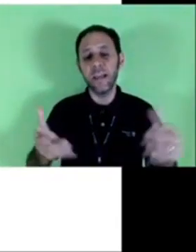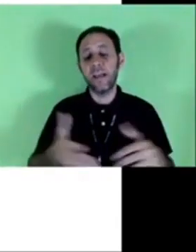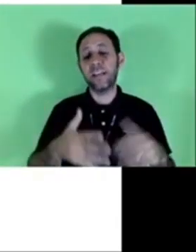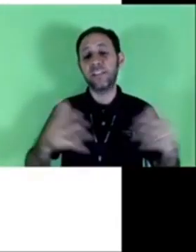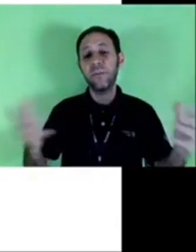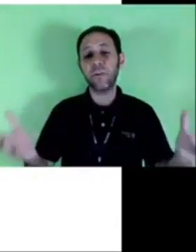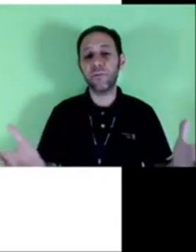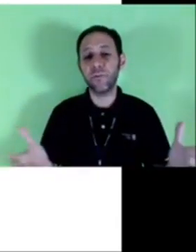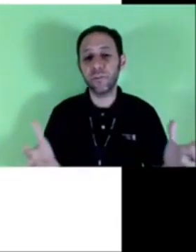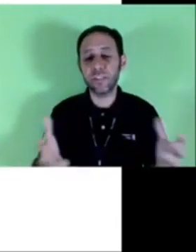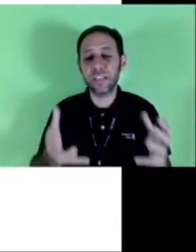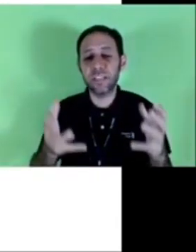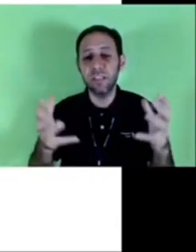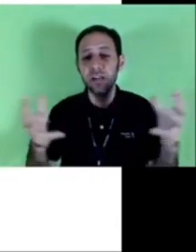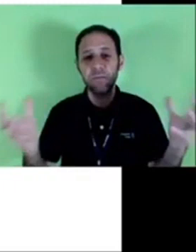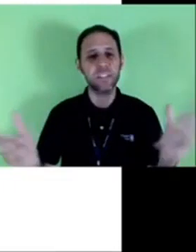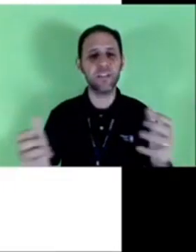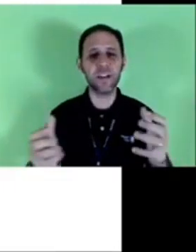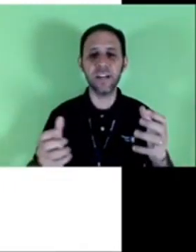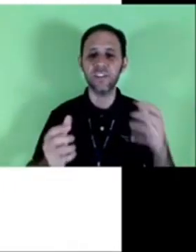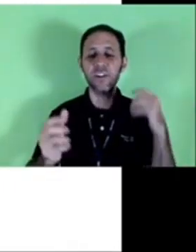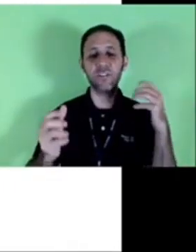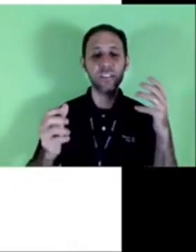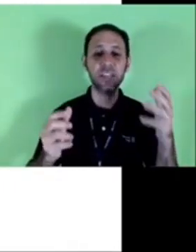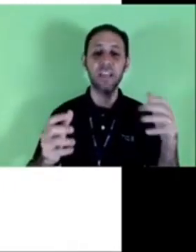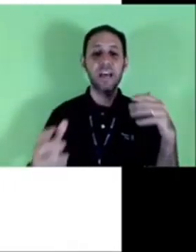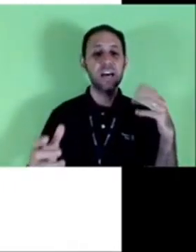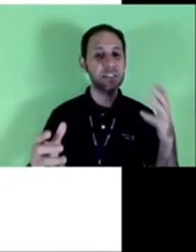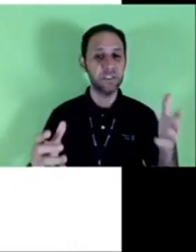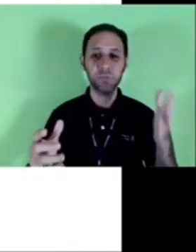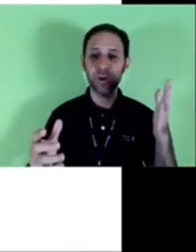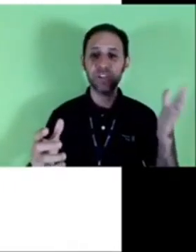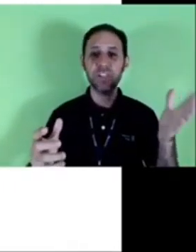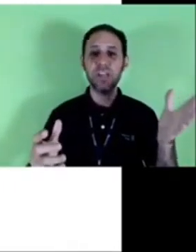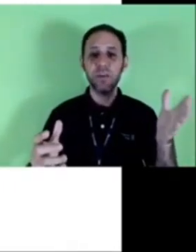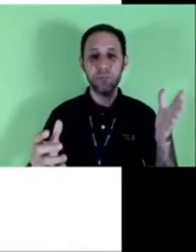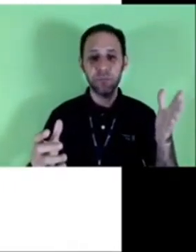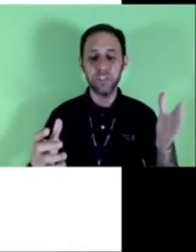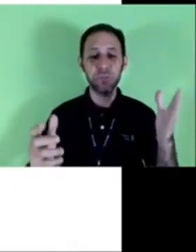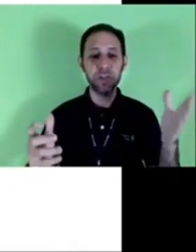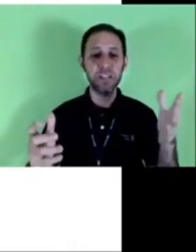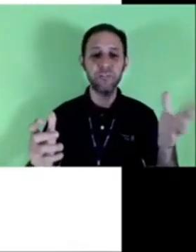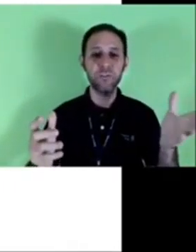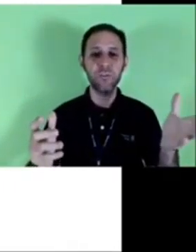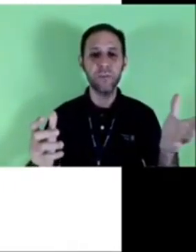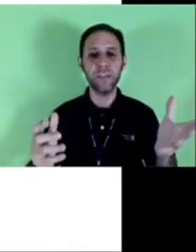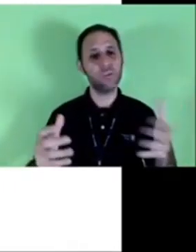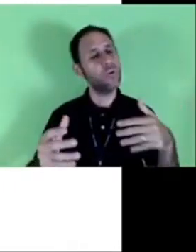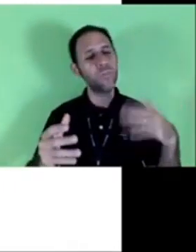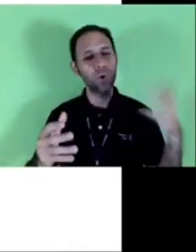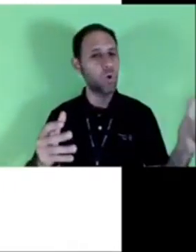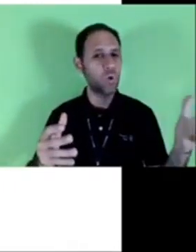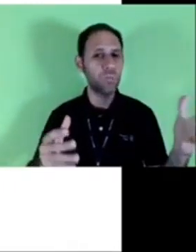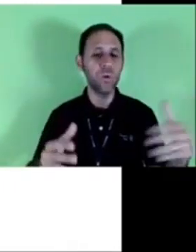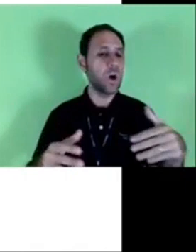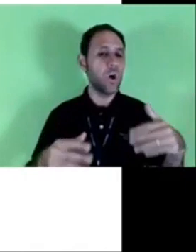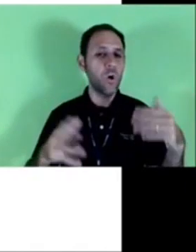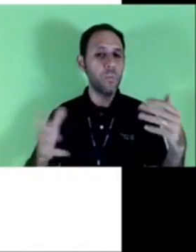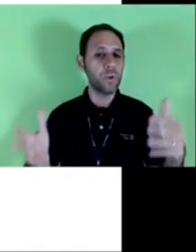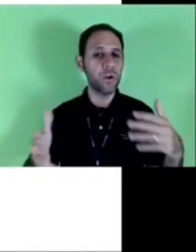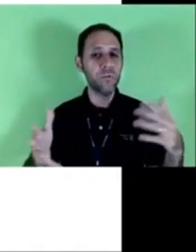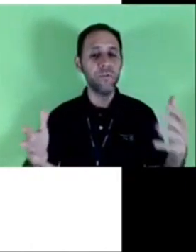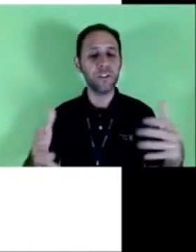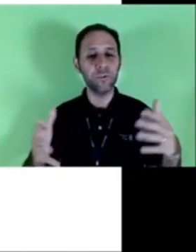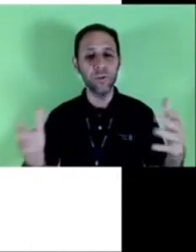não é assim uma coisa tão extravagante de acontecer às vezes pode a gente perder um documento ou por roubo